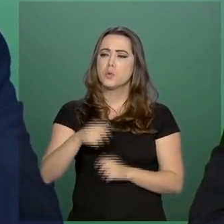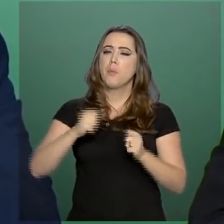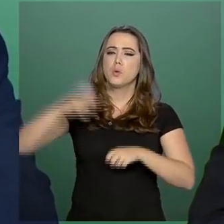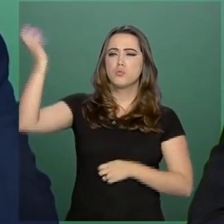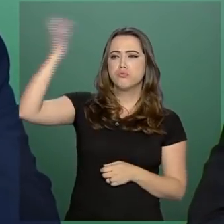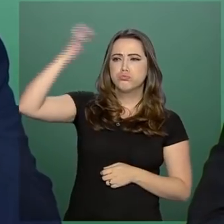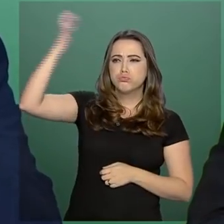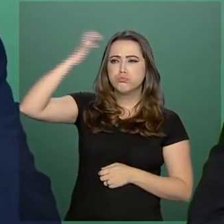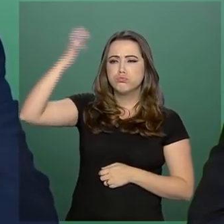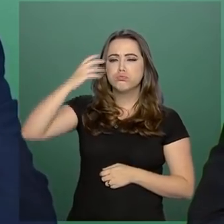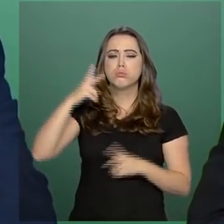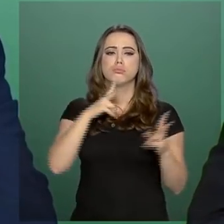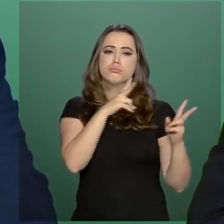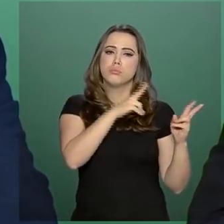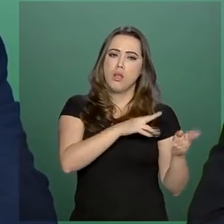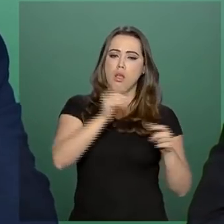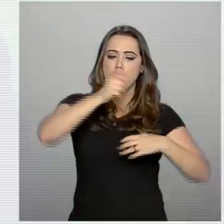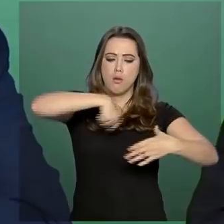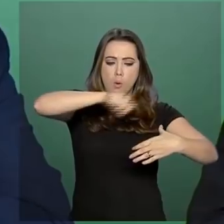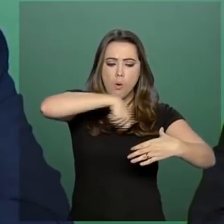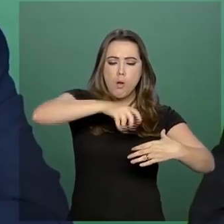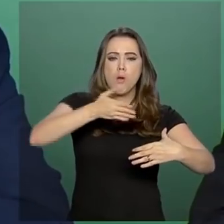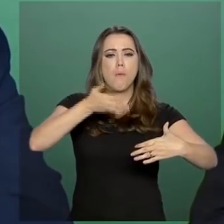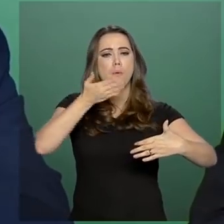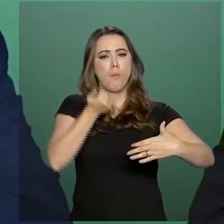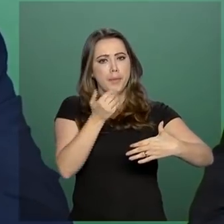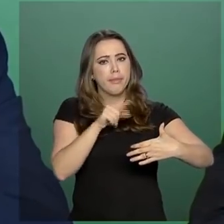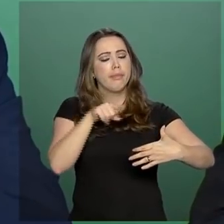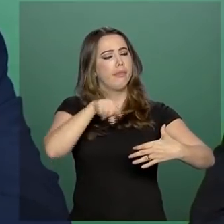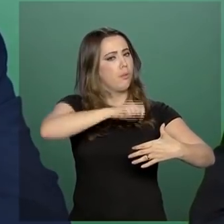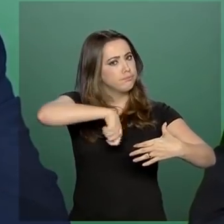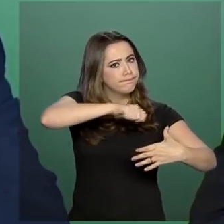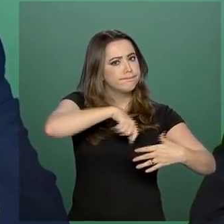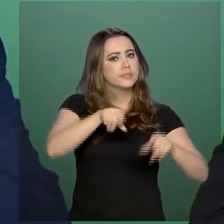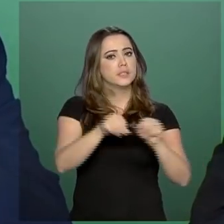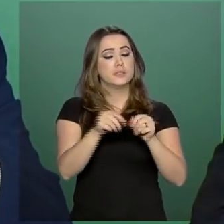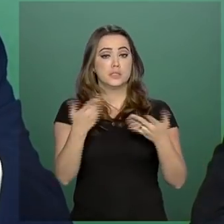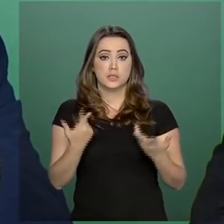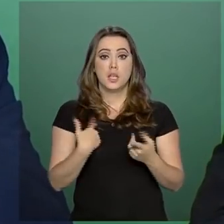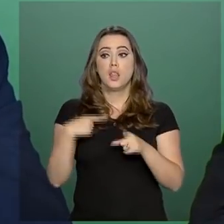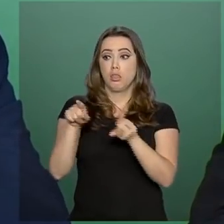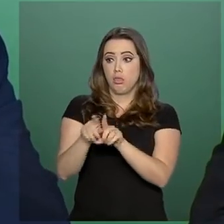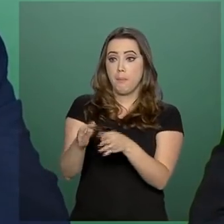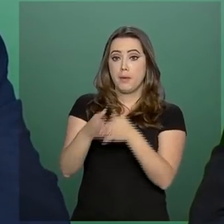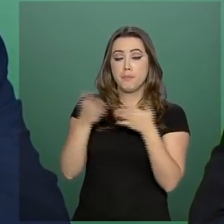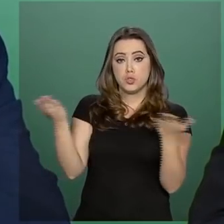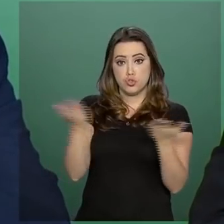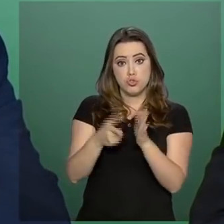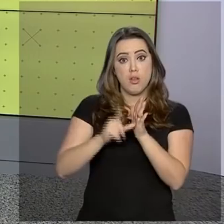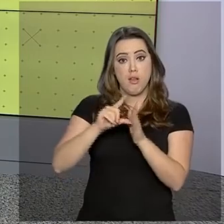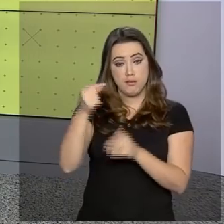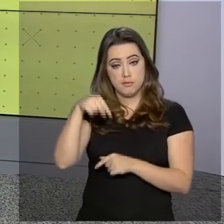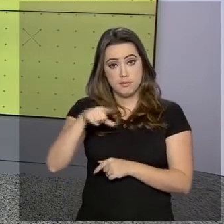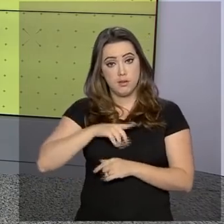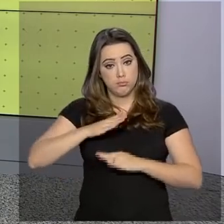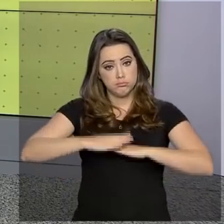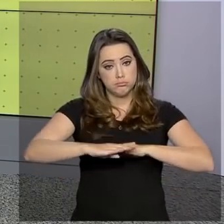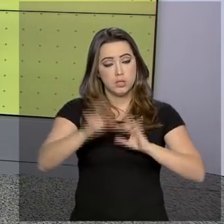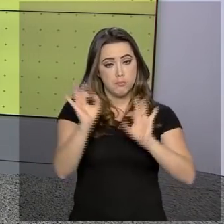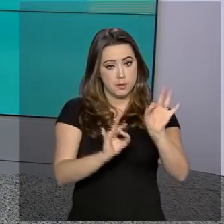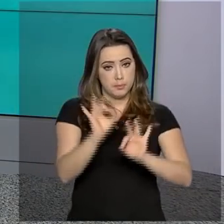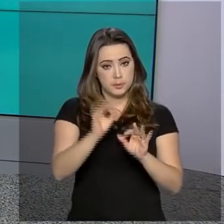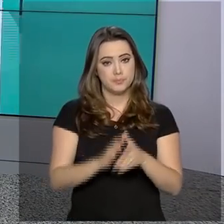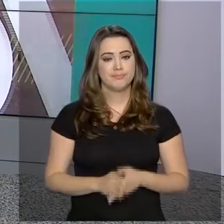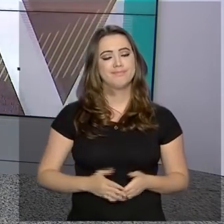banho, possa descansar, possa preparar sua refeição e também incluir isso nas concessões existentes. O